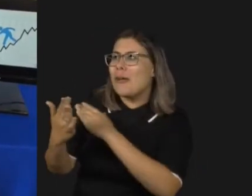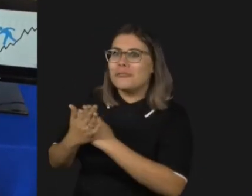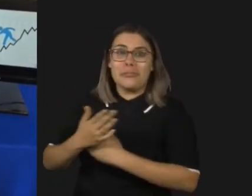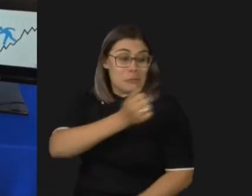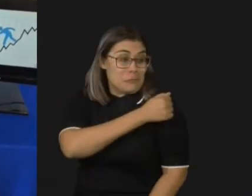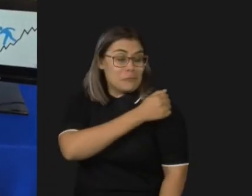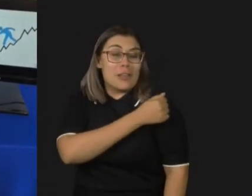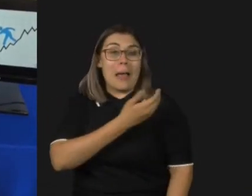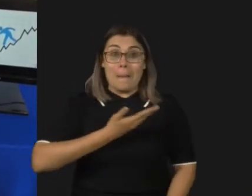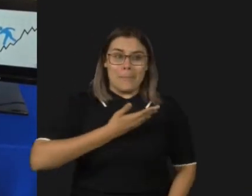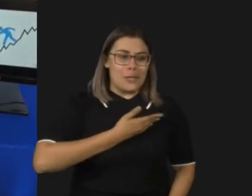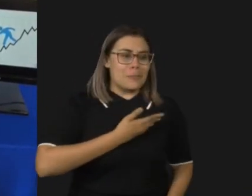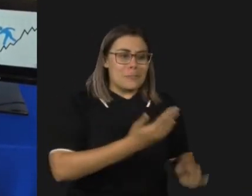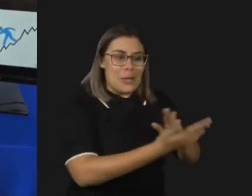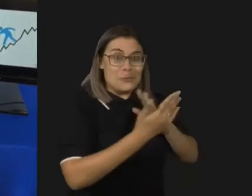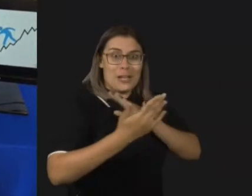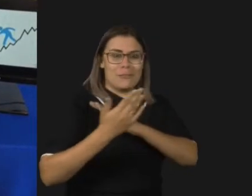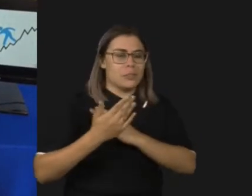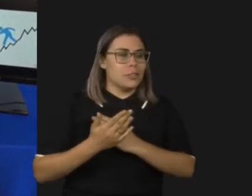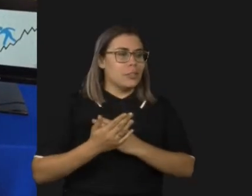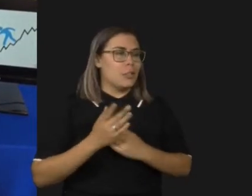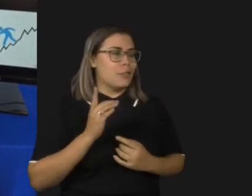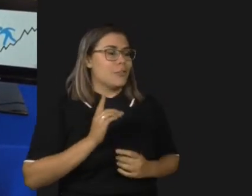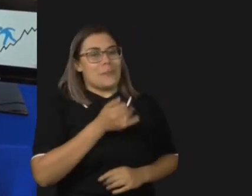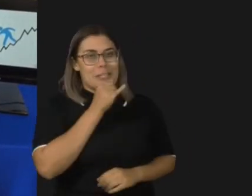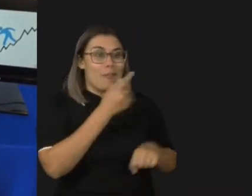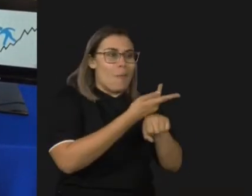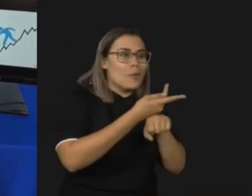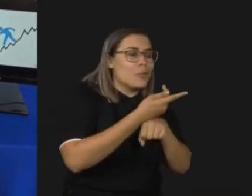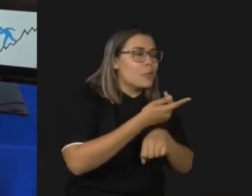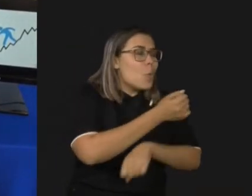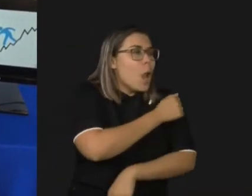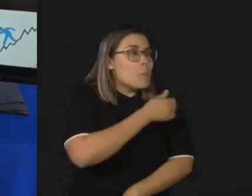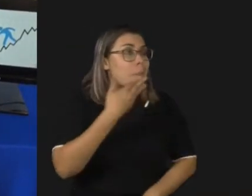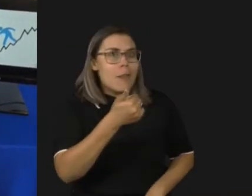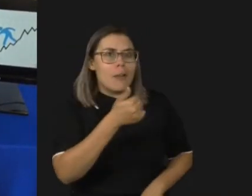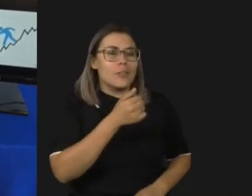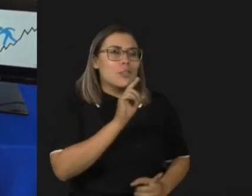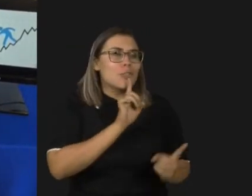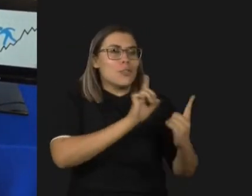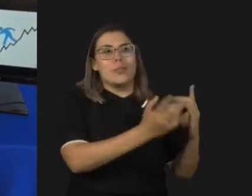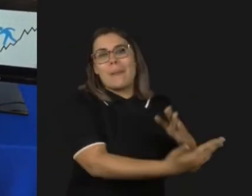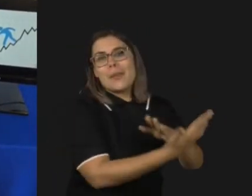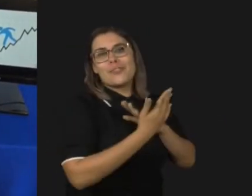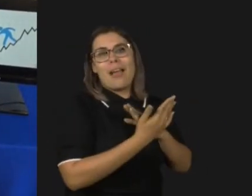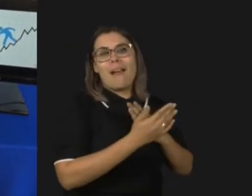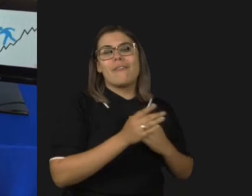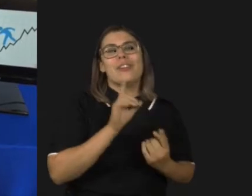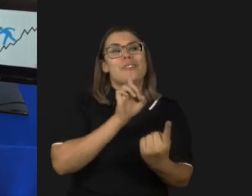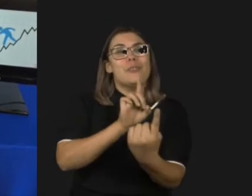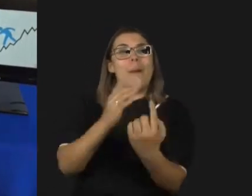me dava bem. Então, eu ficava ajudando-os no português, na geografia, na história e eles me ajudavam na ciência, na